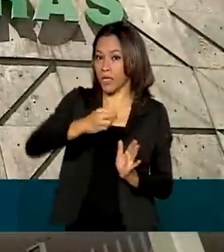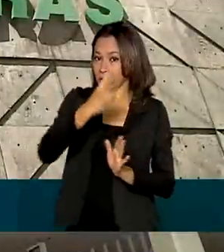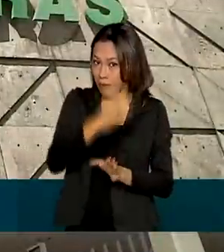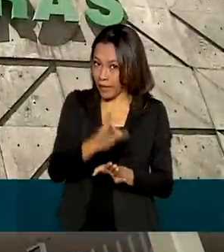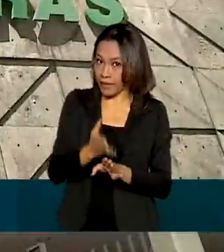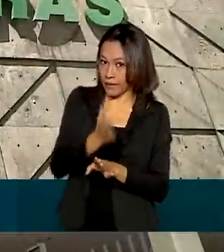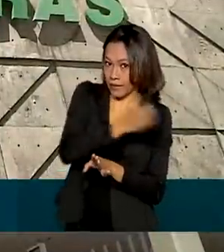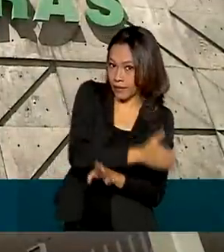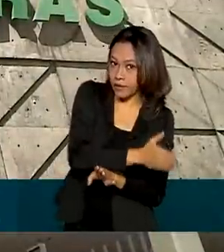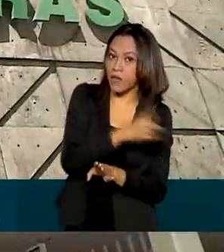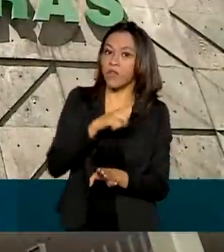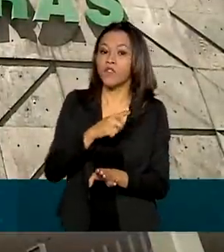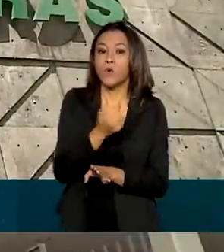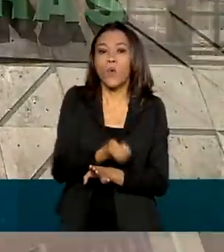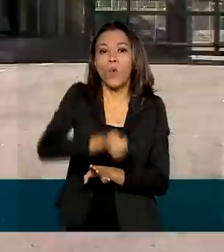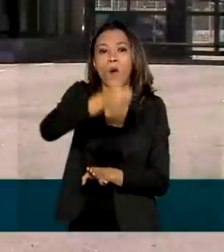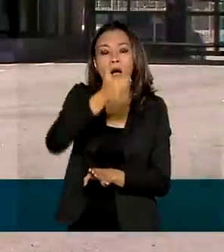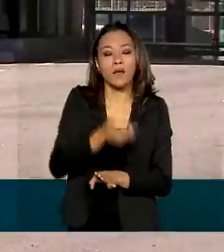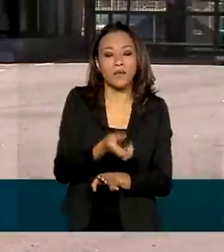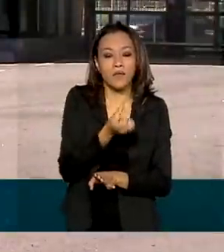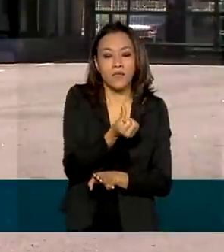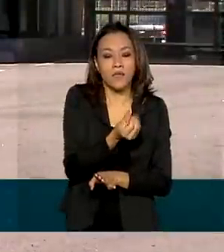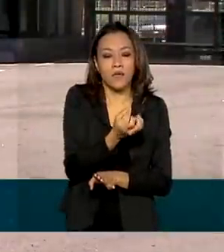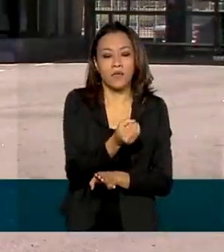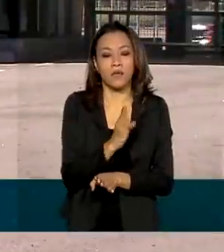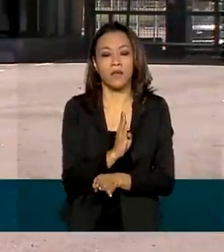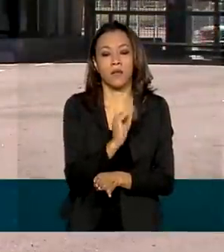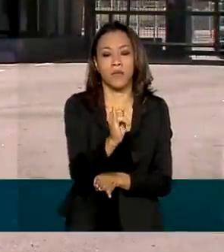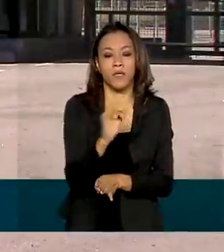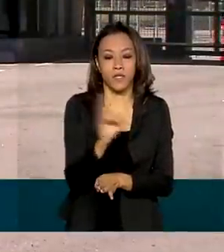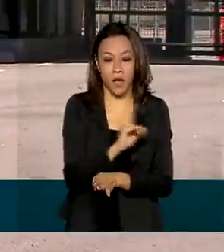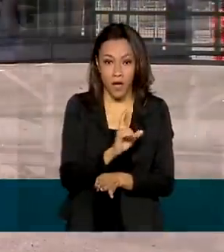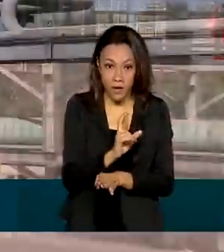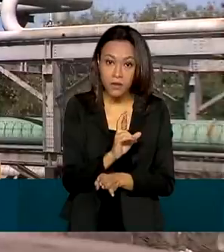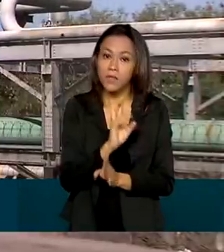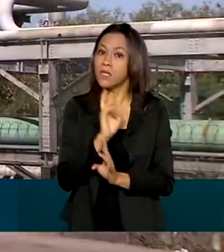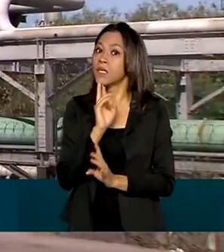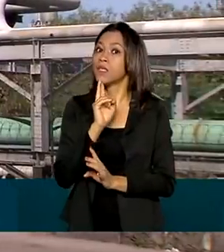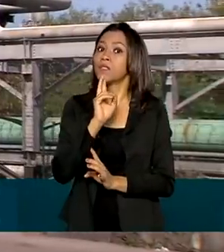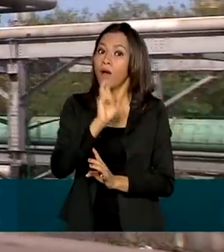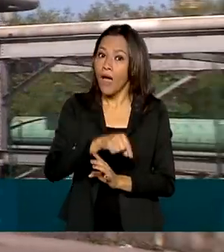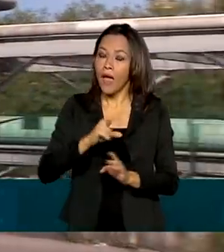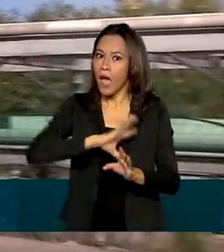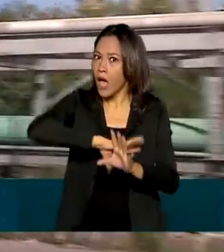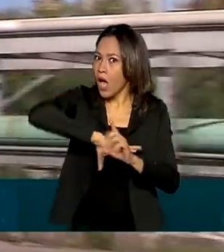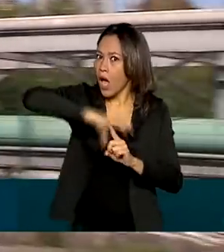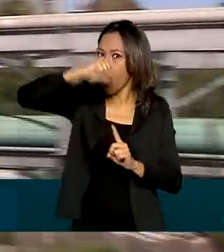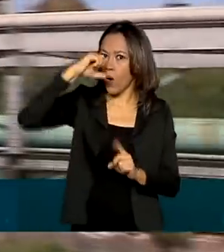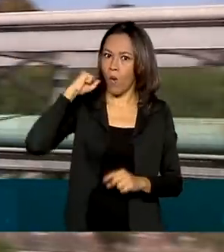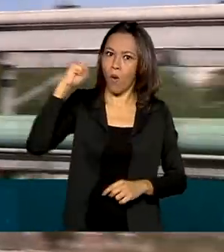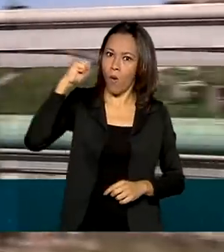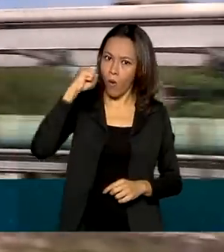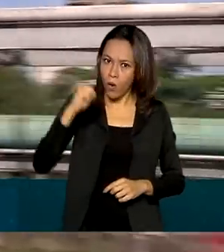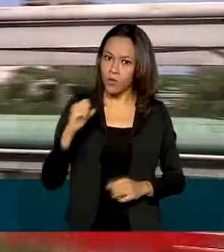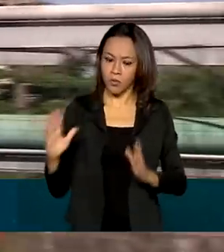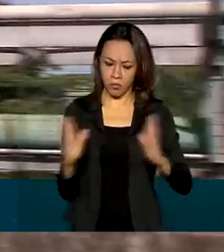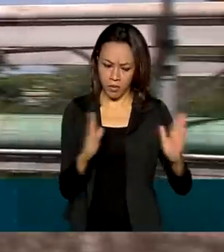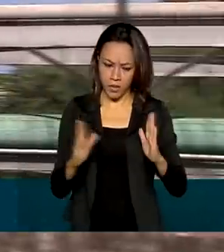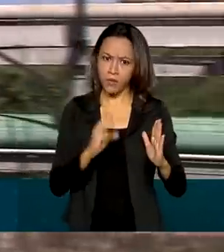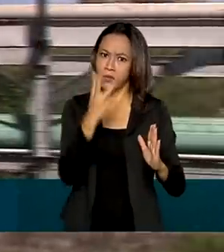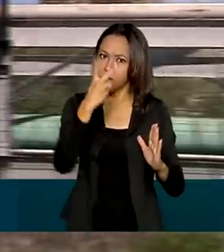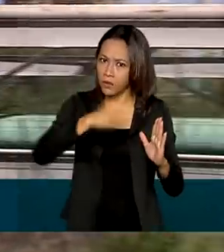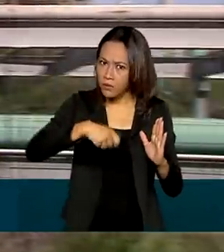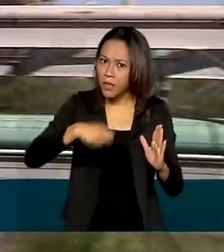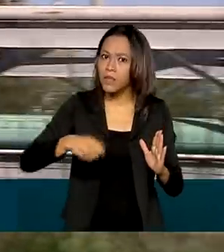lucro da estatal foi de quase 60 bilhões de reais, resultado recorde para um período de três meses.